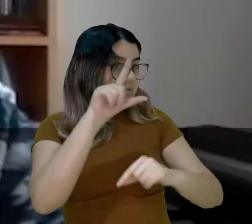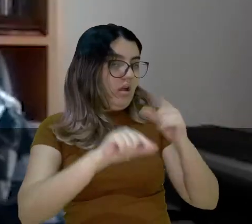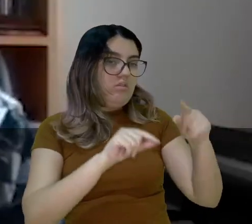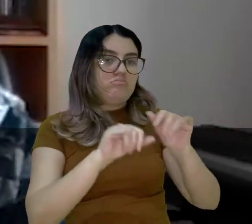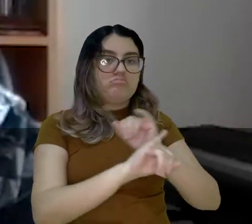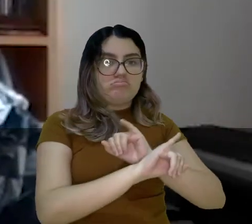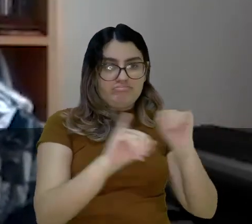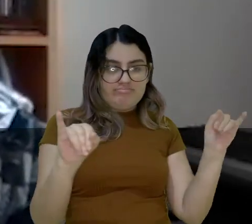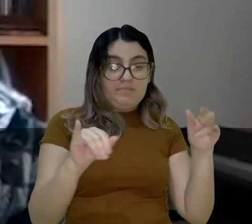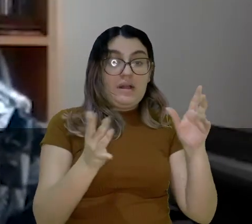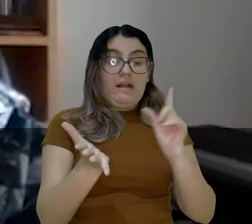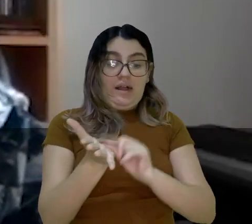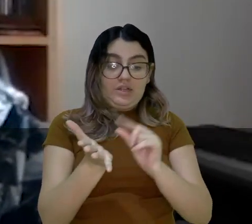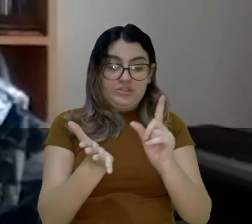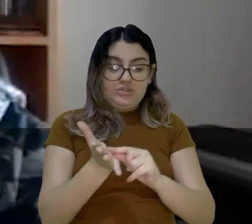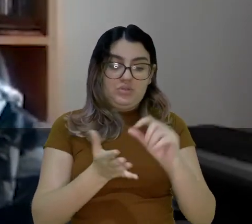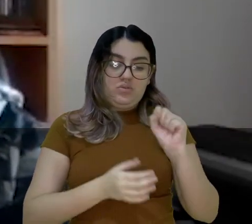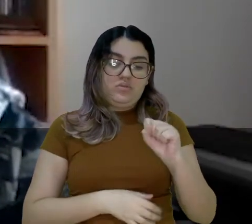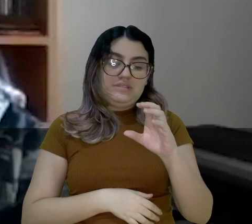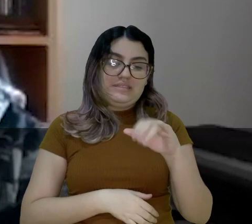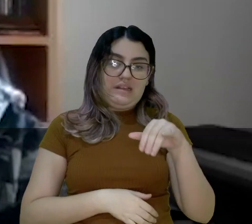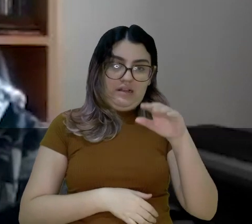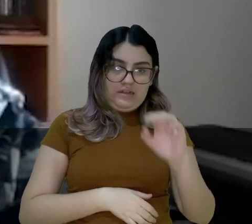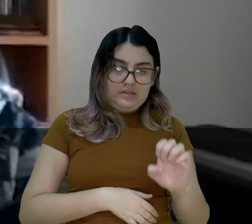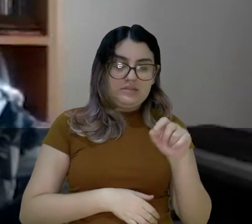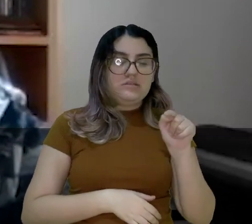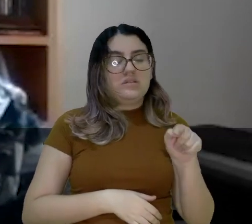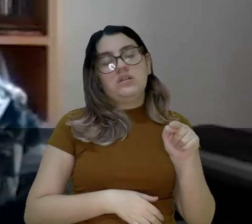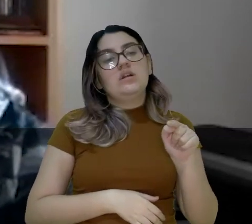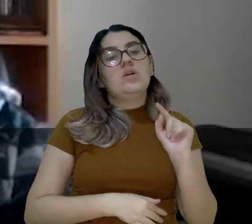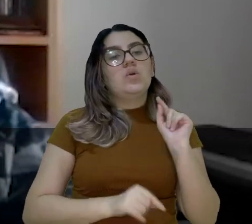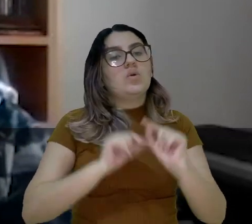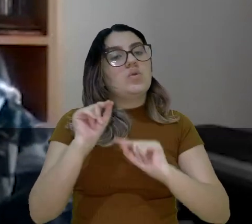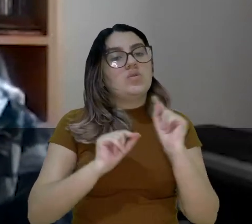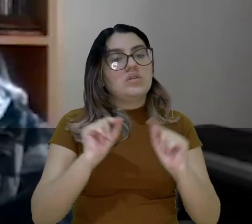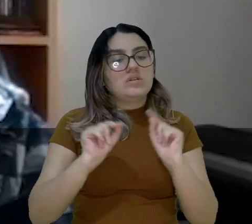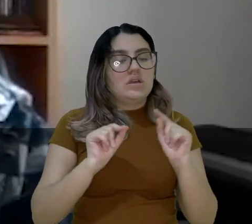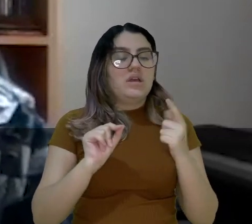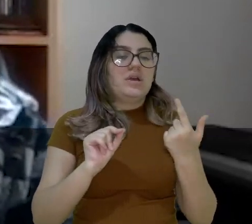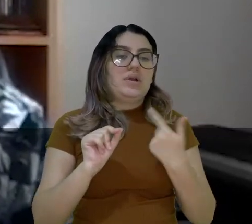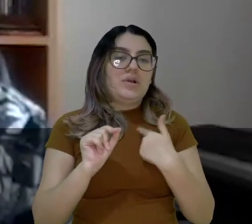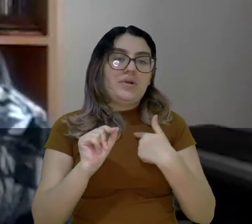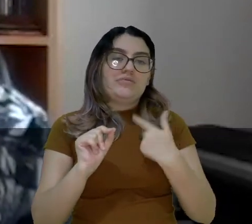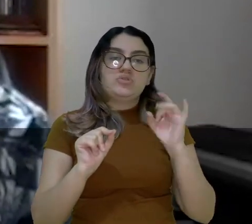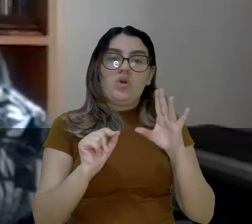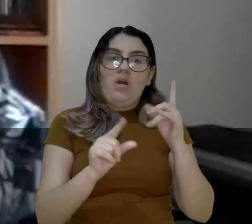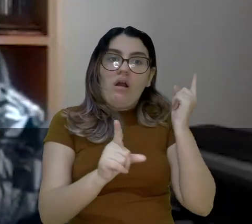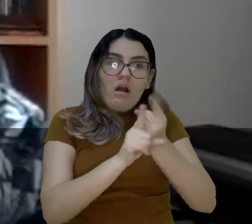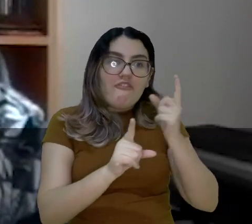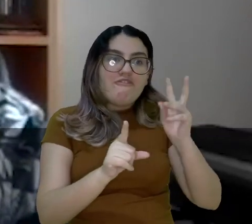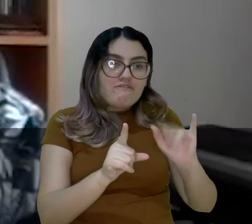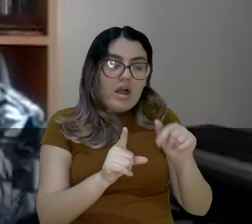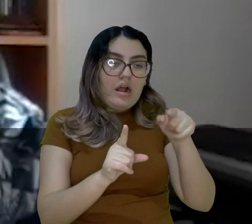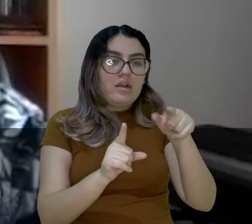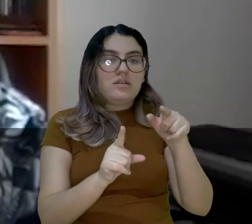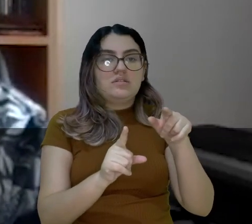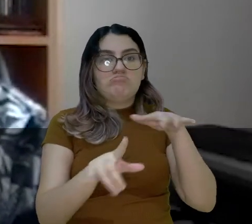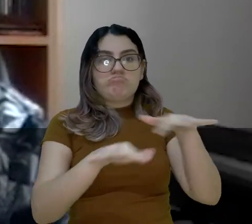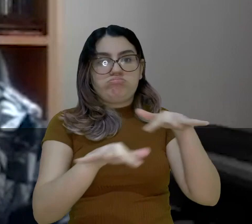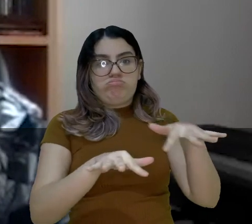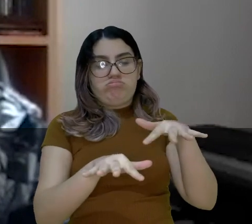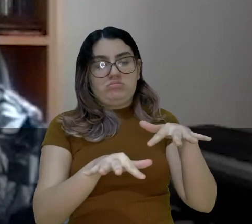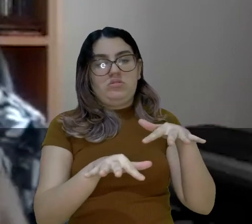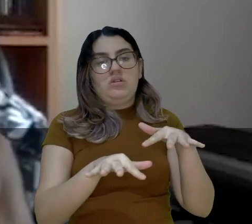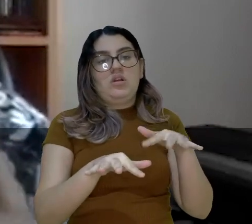Agora, o artigo da Science que você me perguntou, eu faço só a detecção do terremoto,